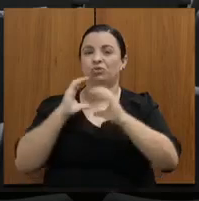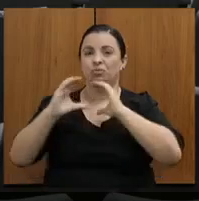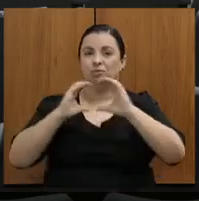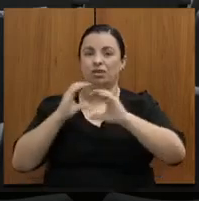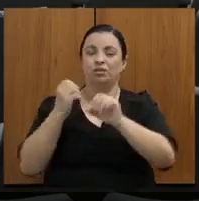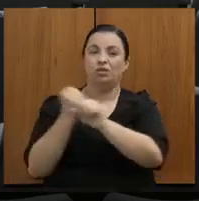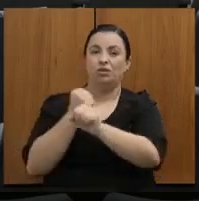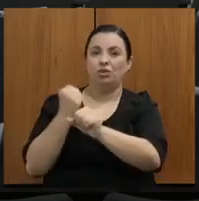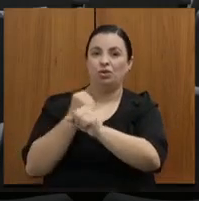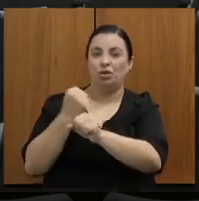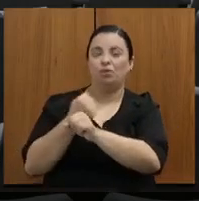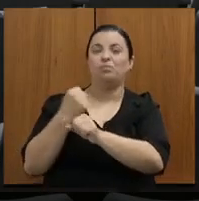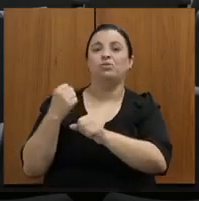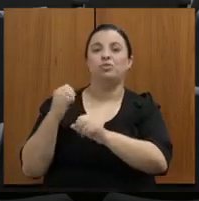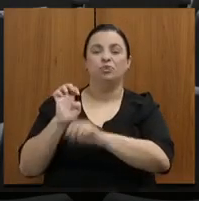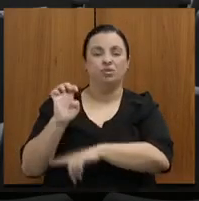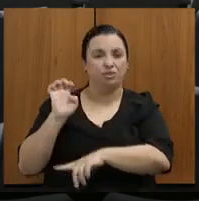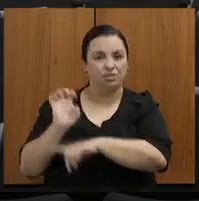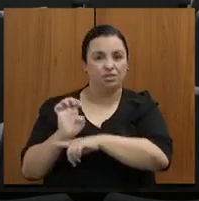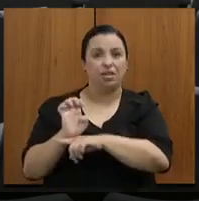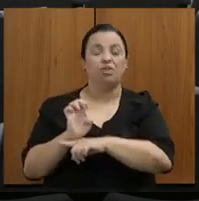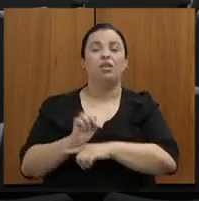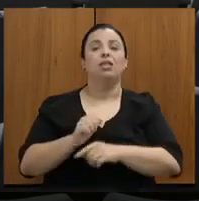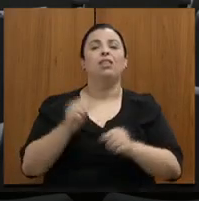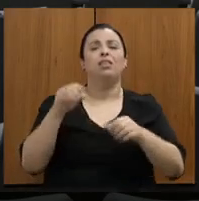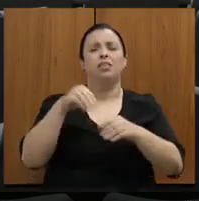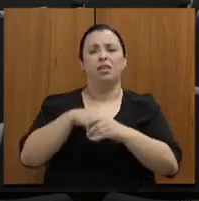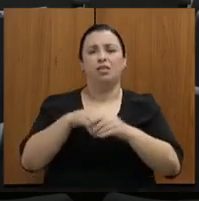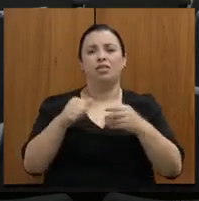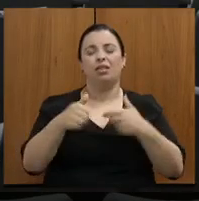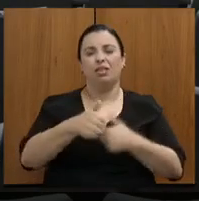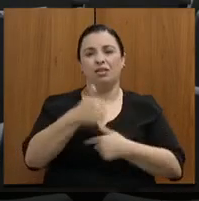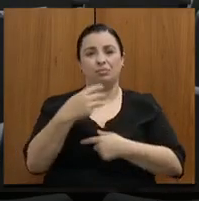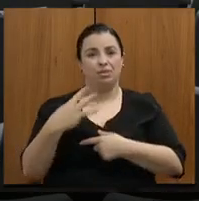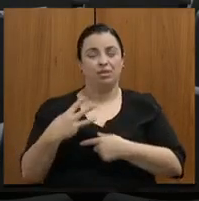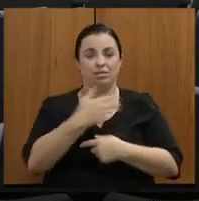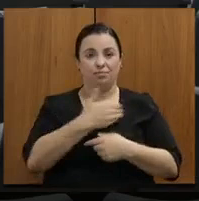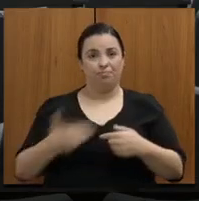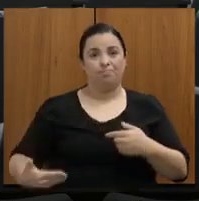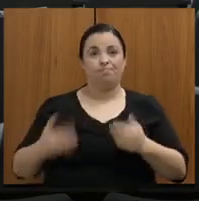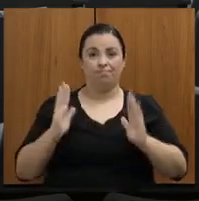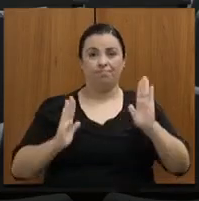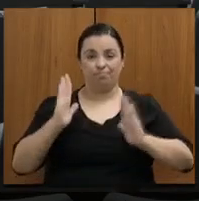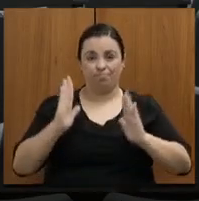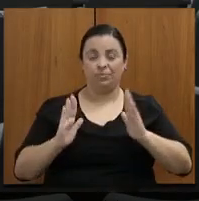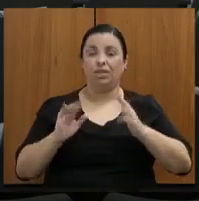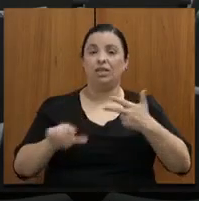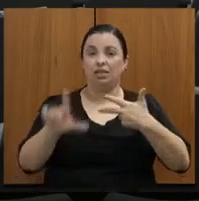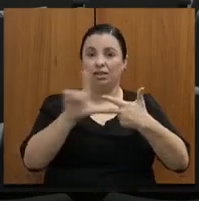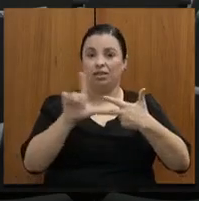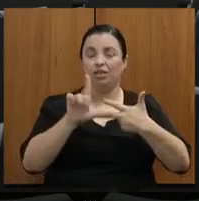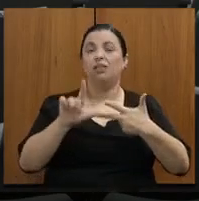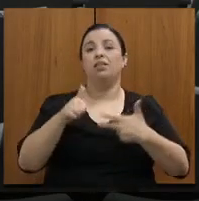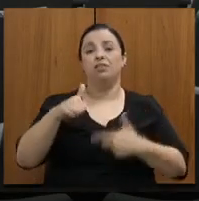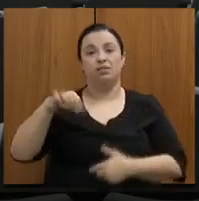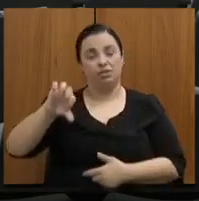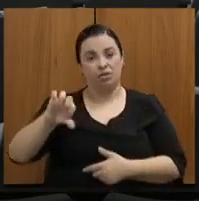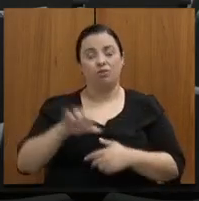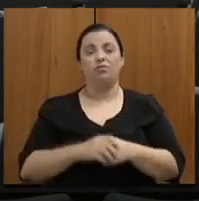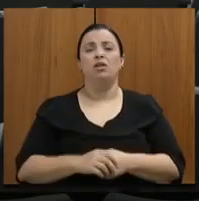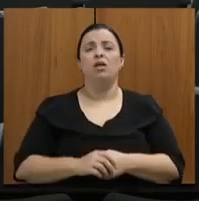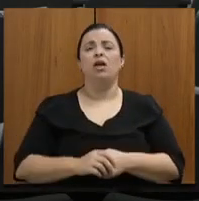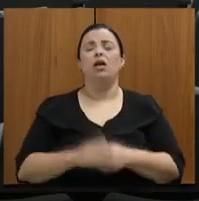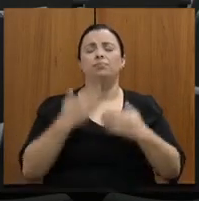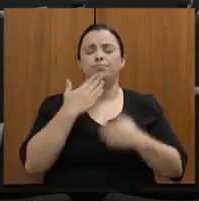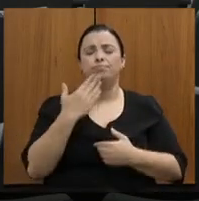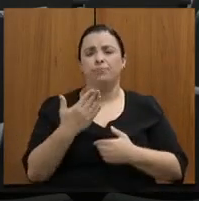A sessão legislativa ordinária da 19ª legislatura, a presidência solicita que as deputadas e os deputados façam o registro biométrico